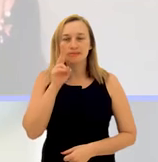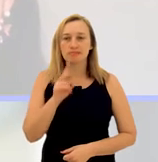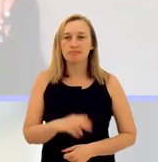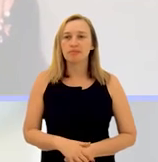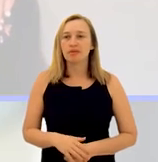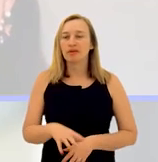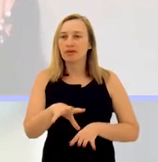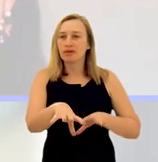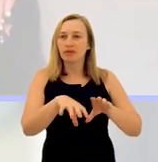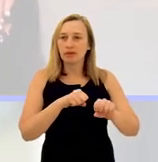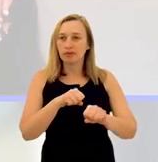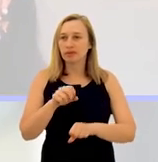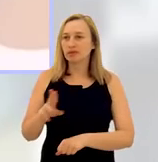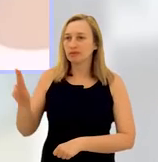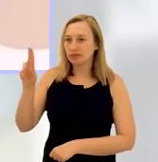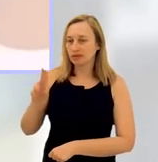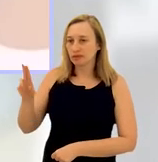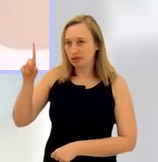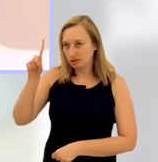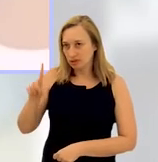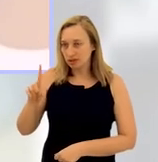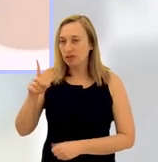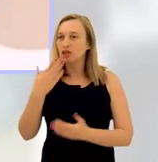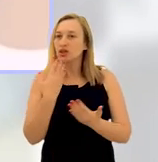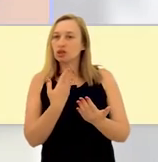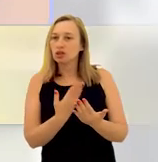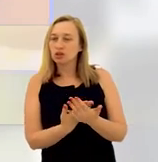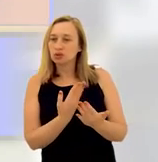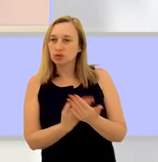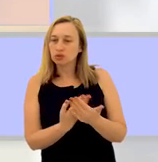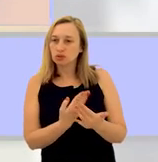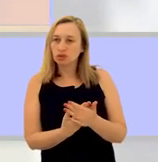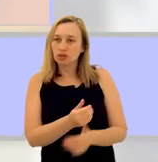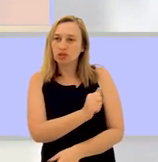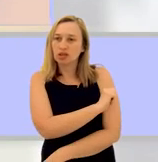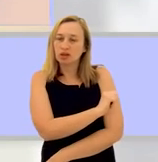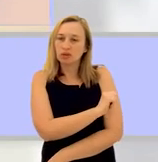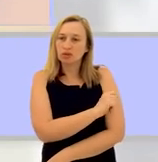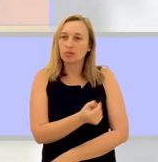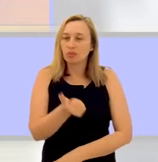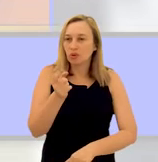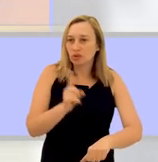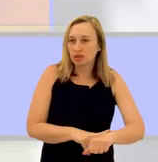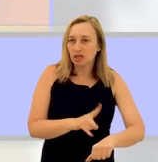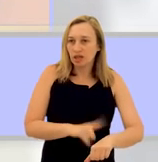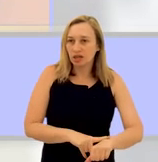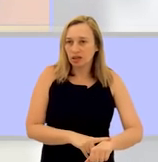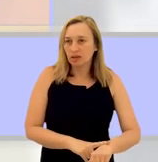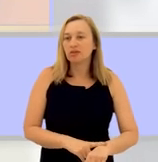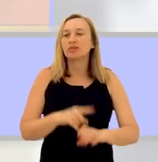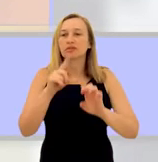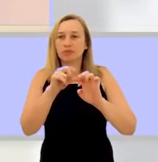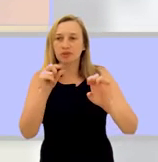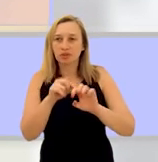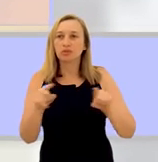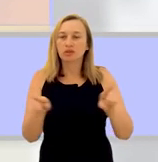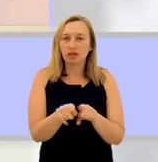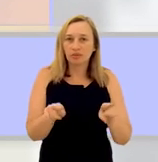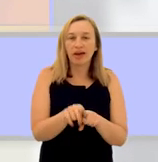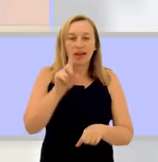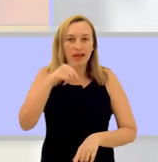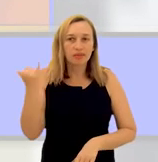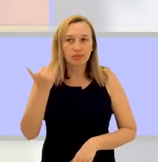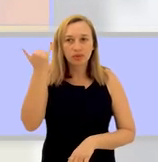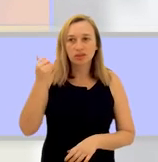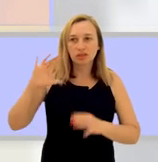lembrando, eu sou formado na Faculdade Nacional de Direito, era estudante já há pouco tempo, me formei em abril, agora advogado, empreendedor também, pela Direito